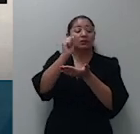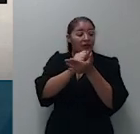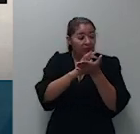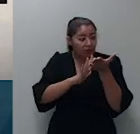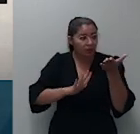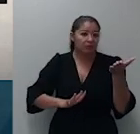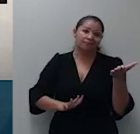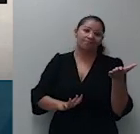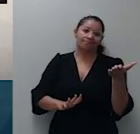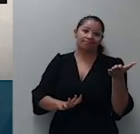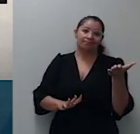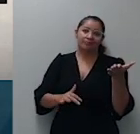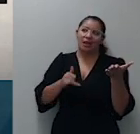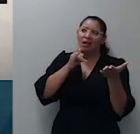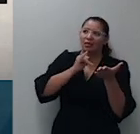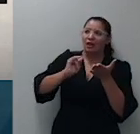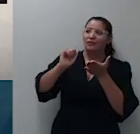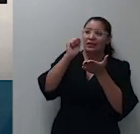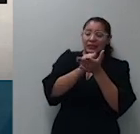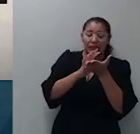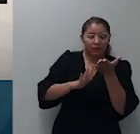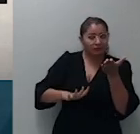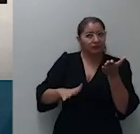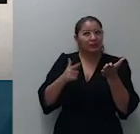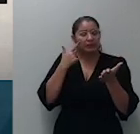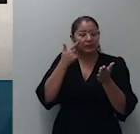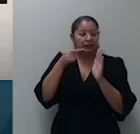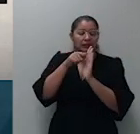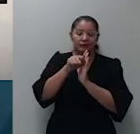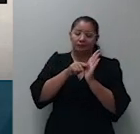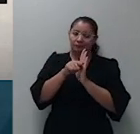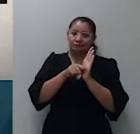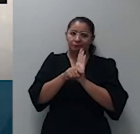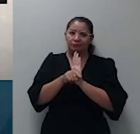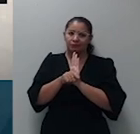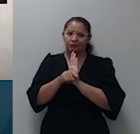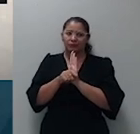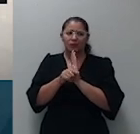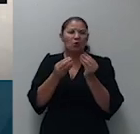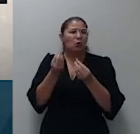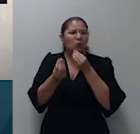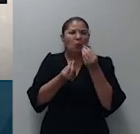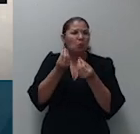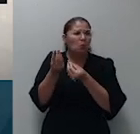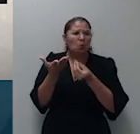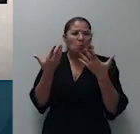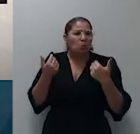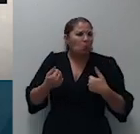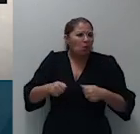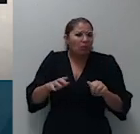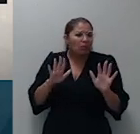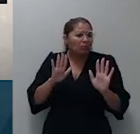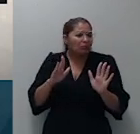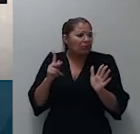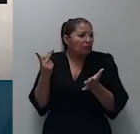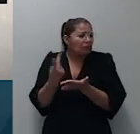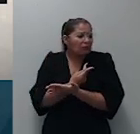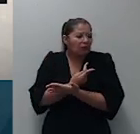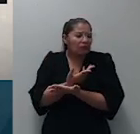ele tava em lista que pode pode negócio desse que é isso